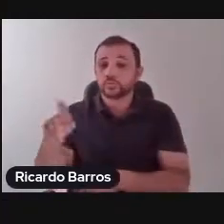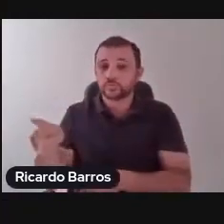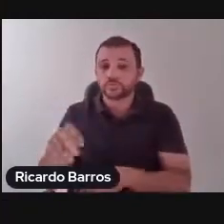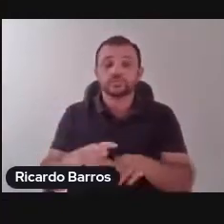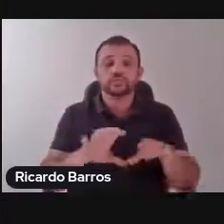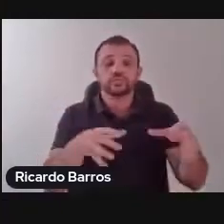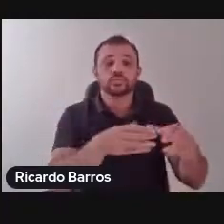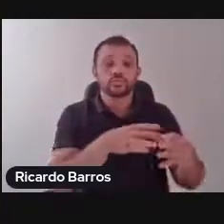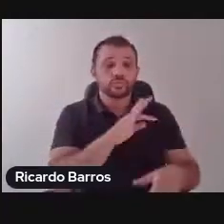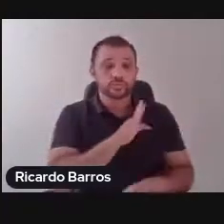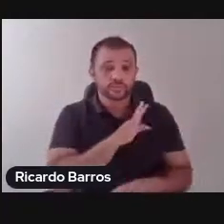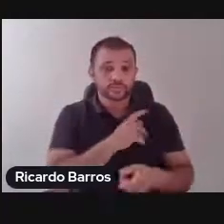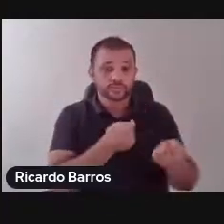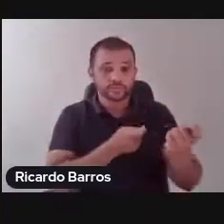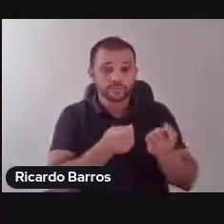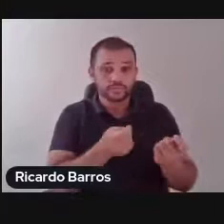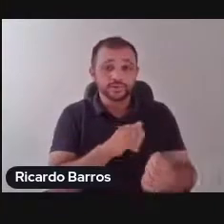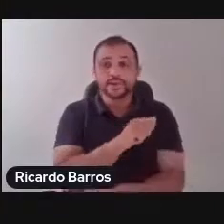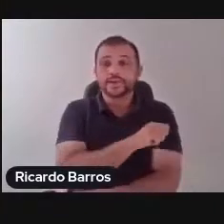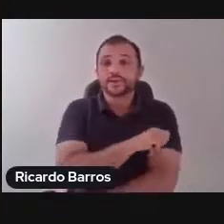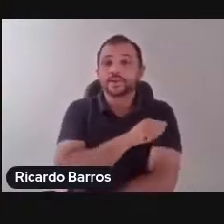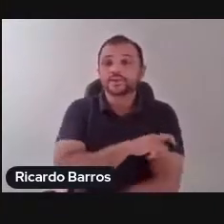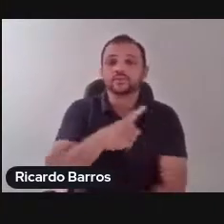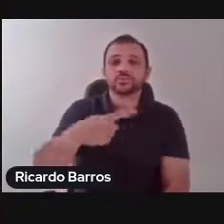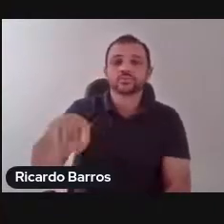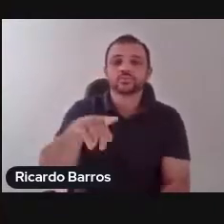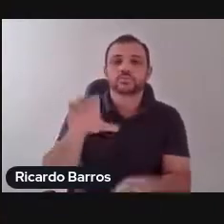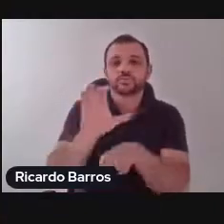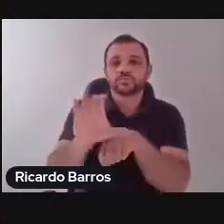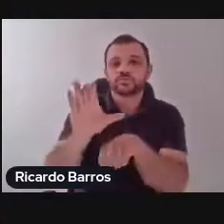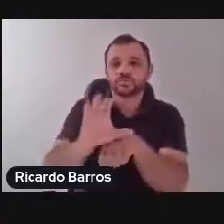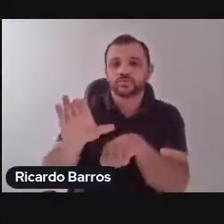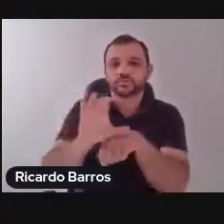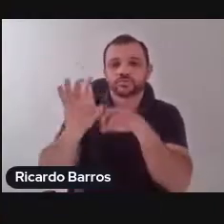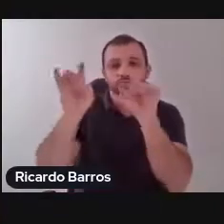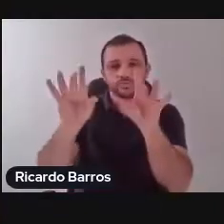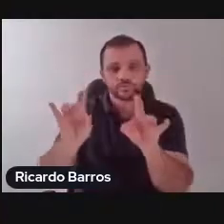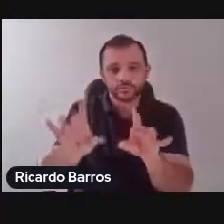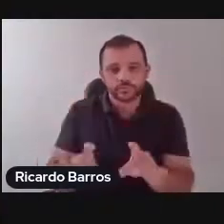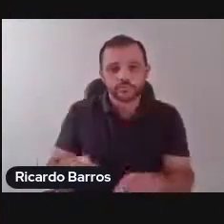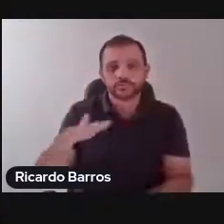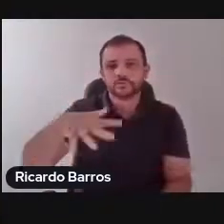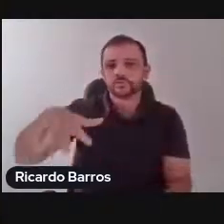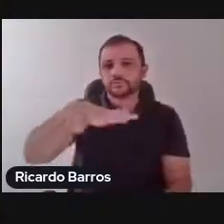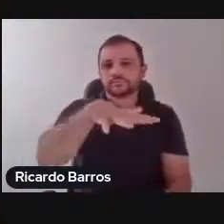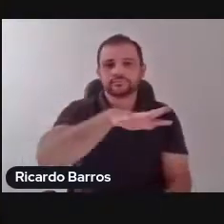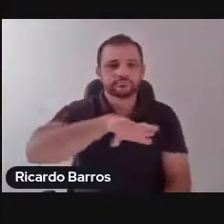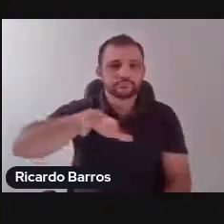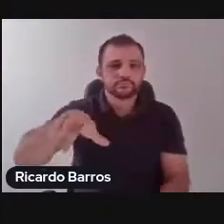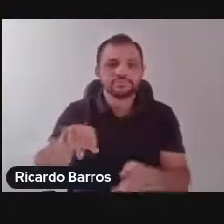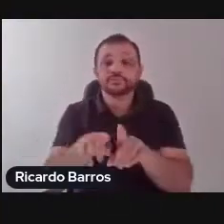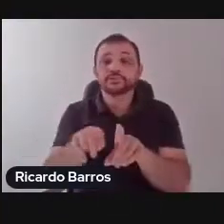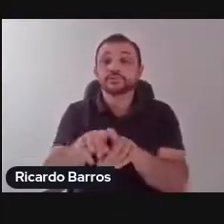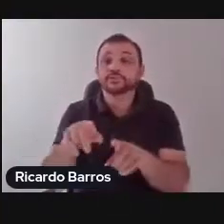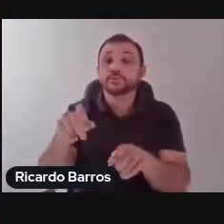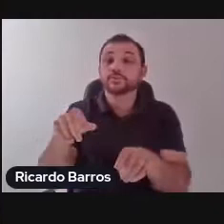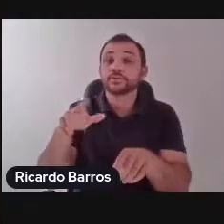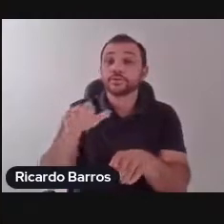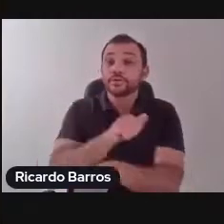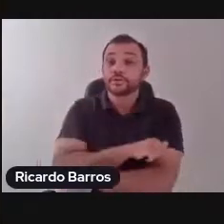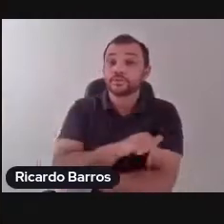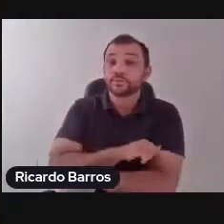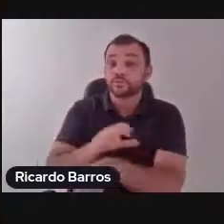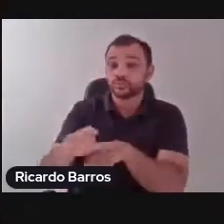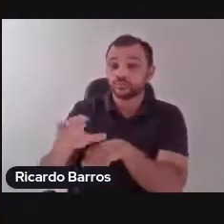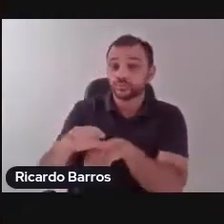graduação, das especializações, dos programas de mestrado e doutorado de nossa universidade, na pessoa do nosso querido, magnífico